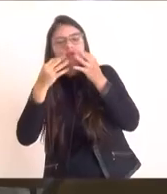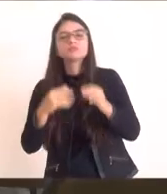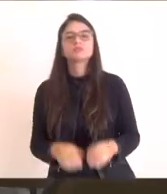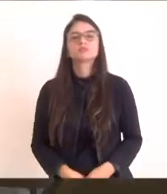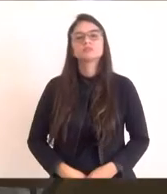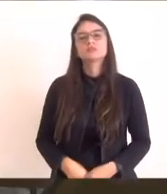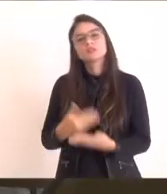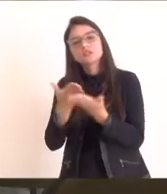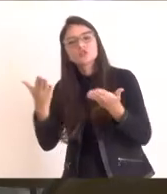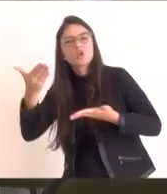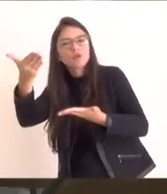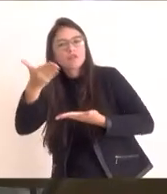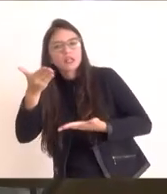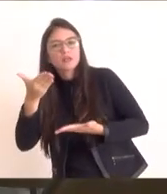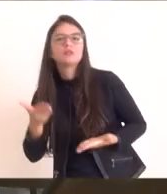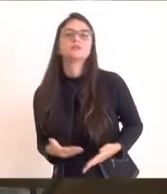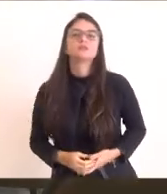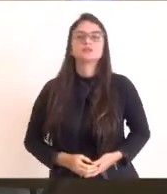deferência especial.